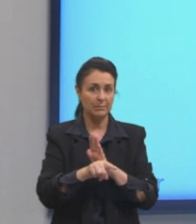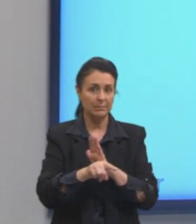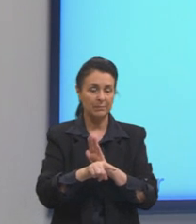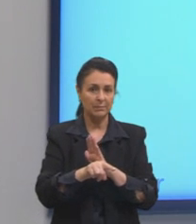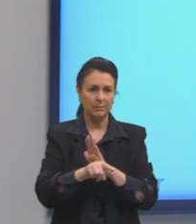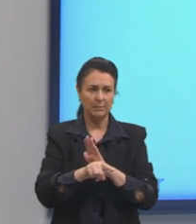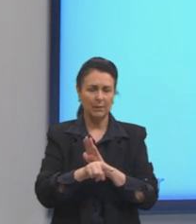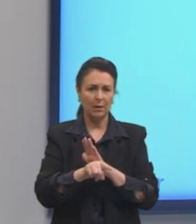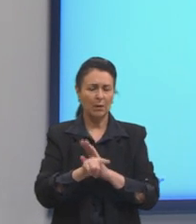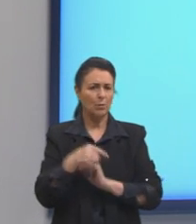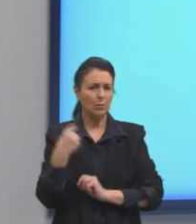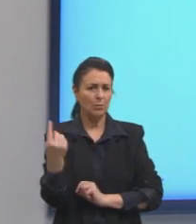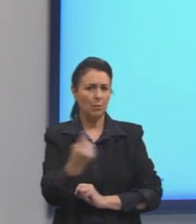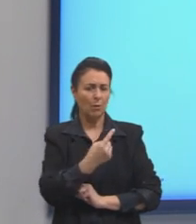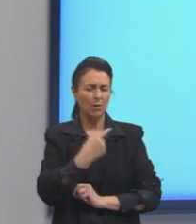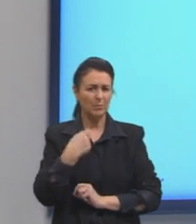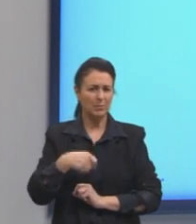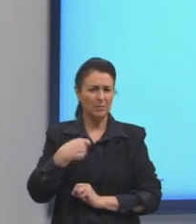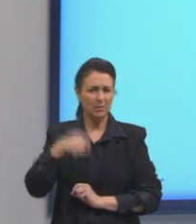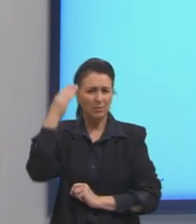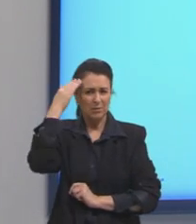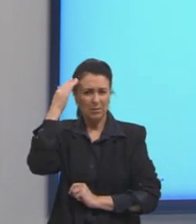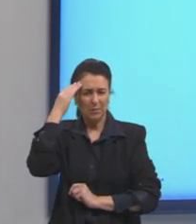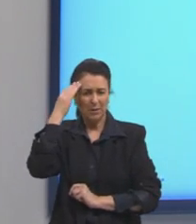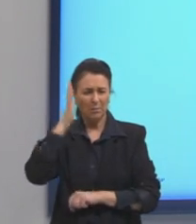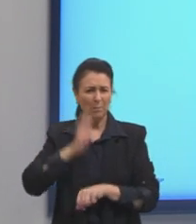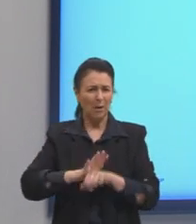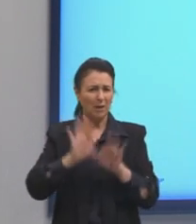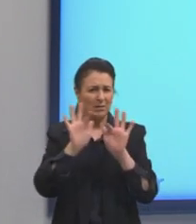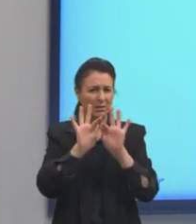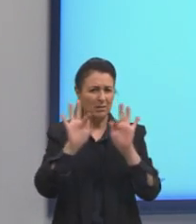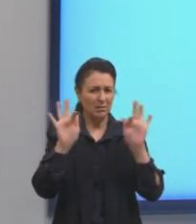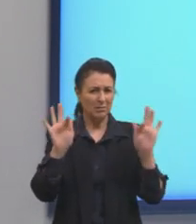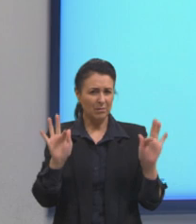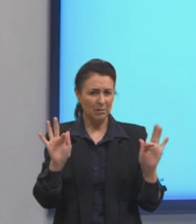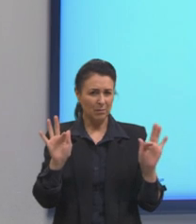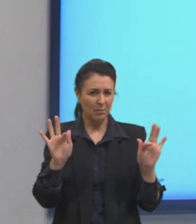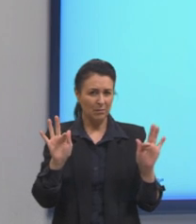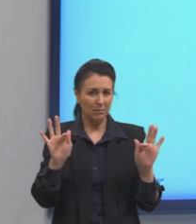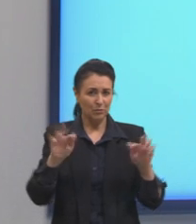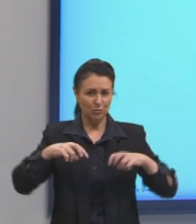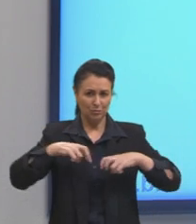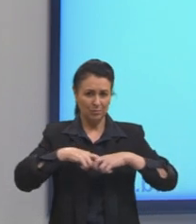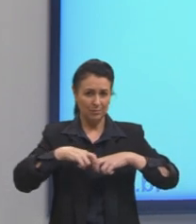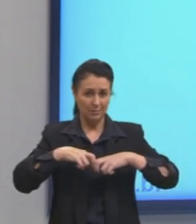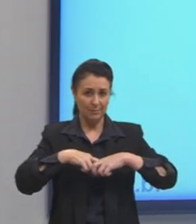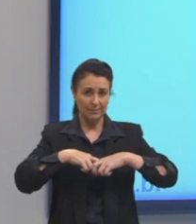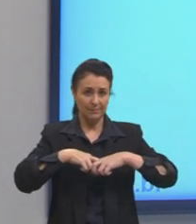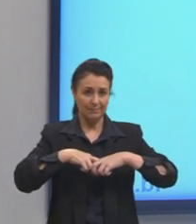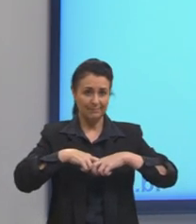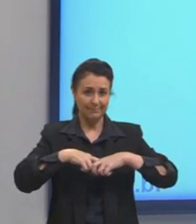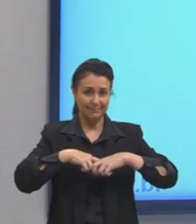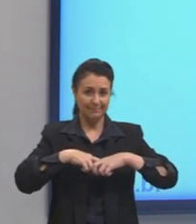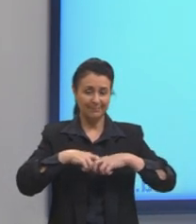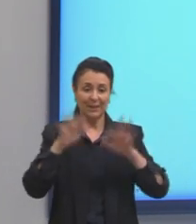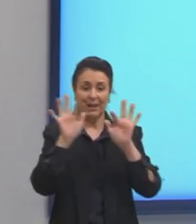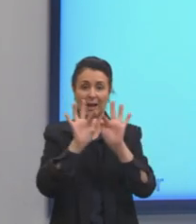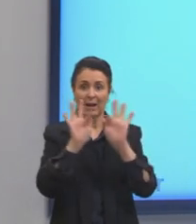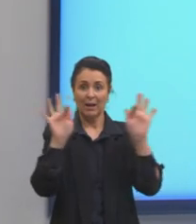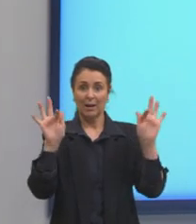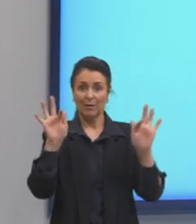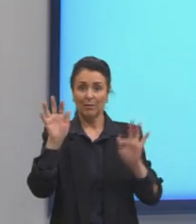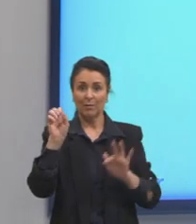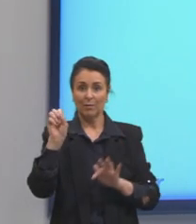Será que a gente precisa saber mais essa fórmula de física? Tá? A fórmula que a gente